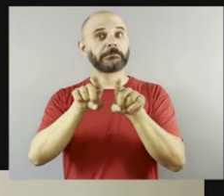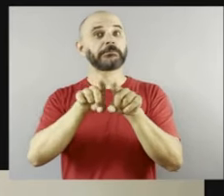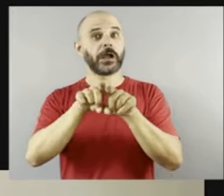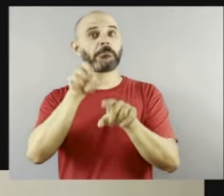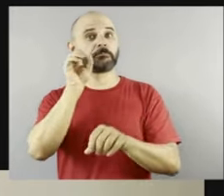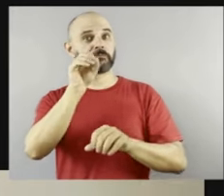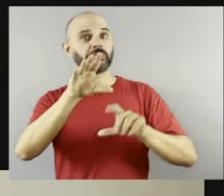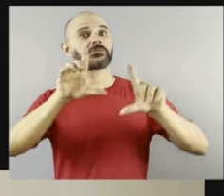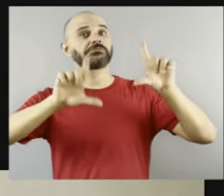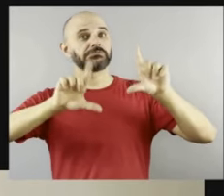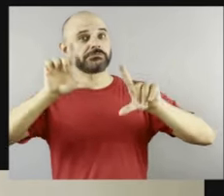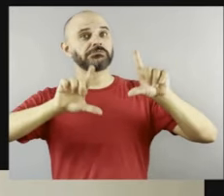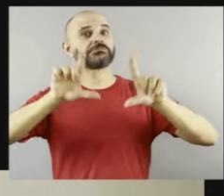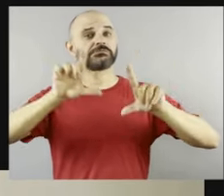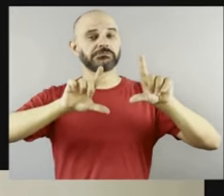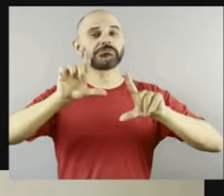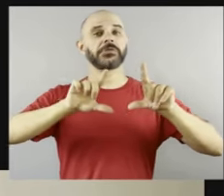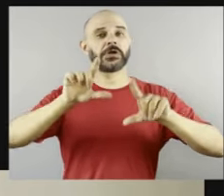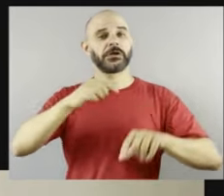Nessa riqueza desse trabalho.